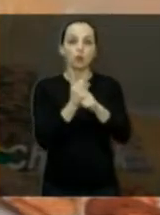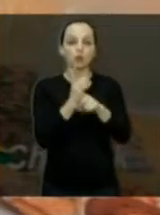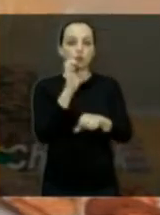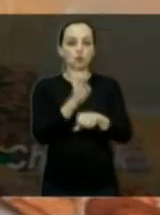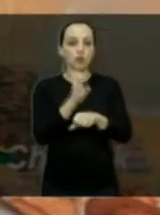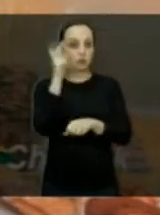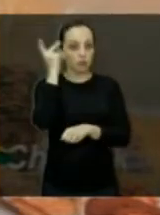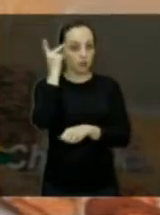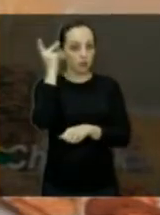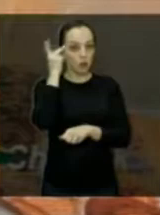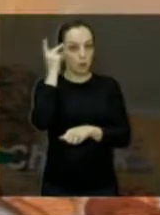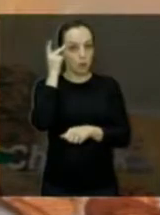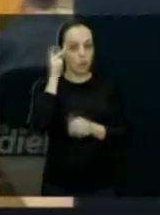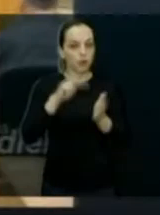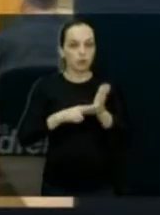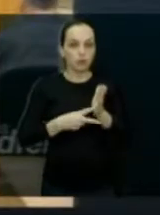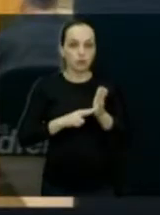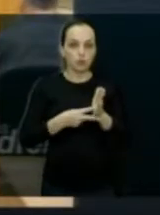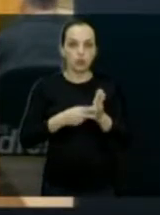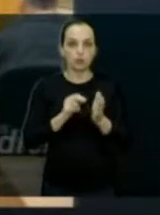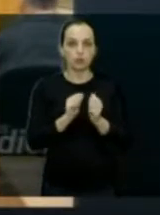dos sindicatos.